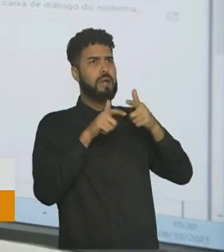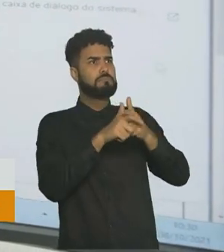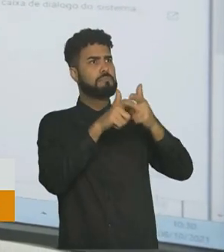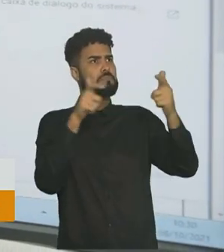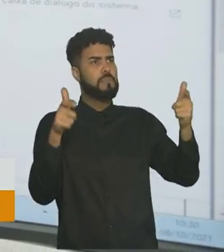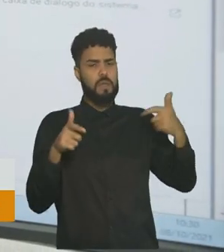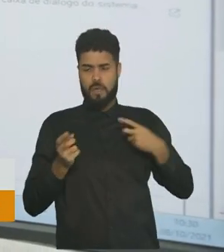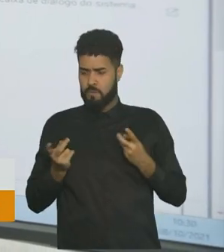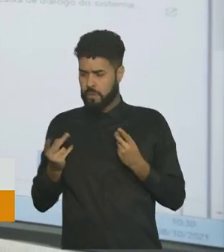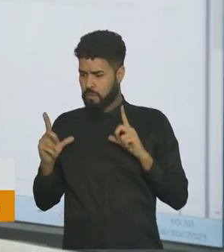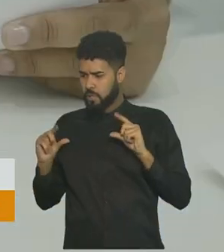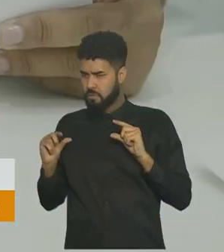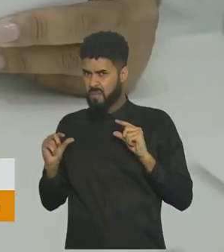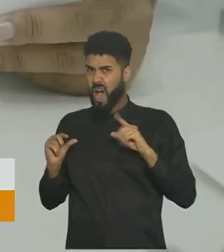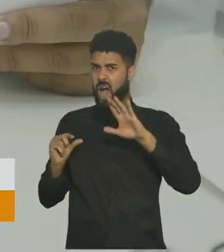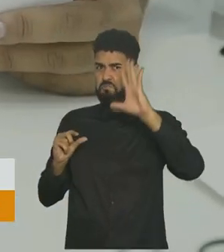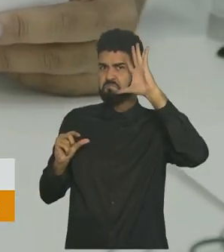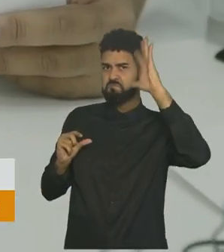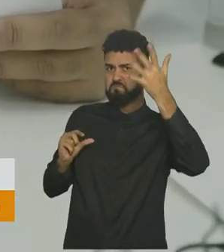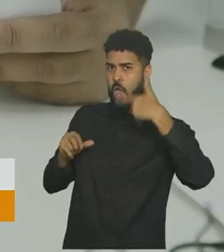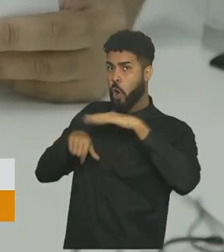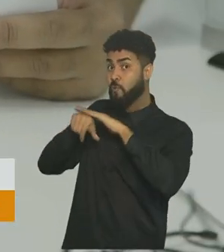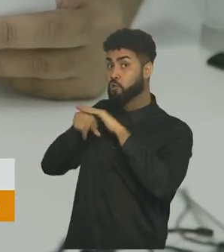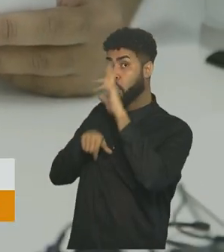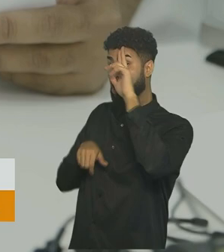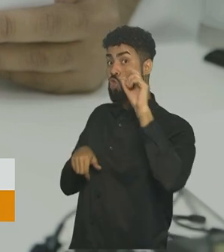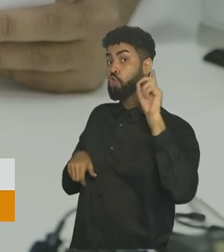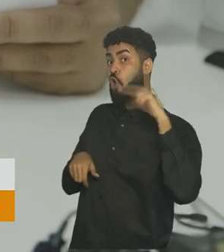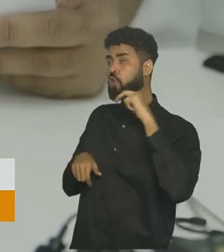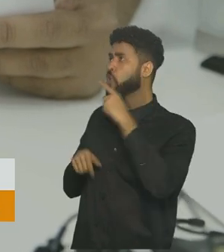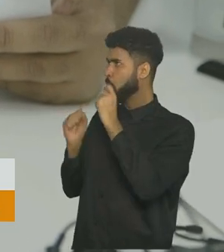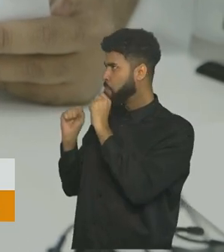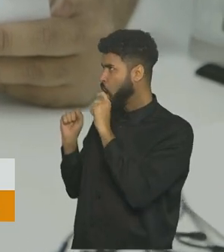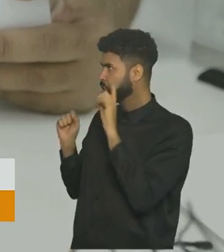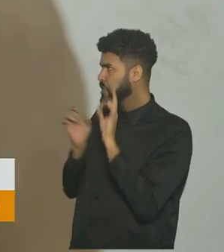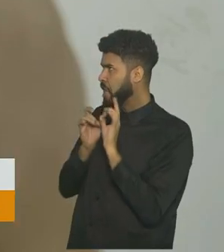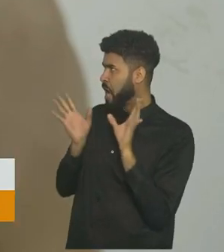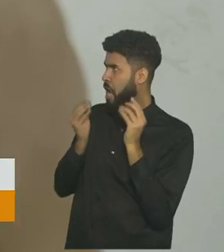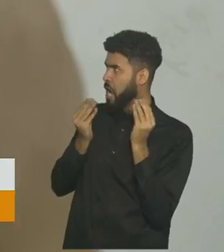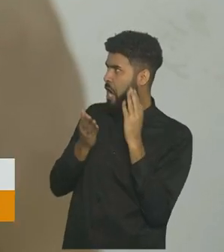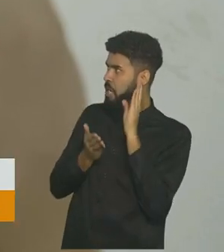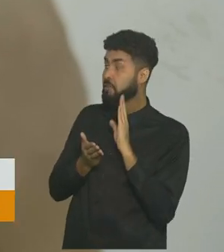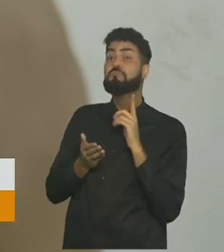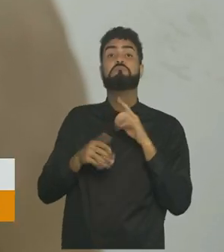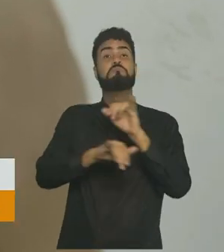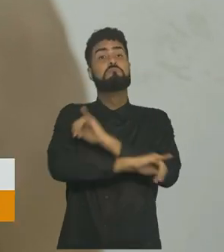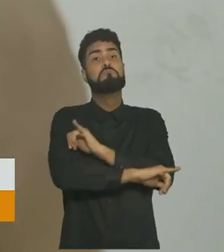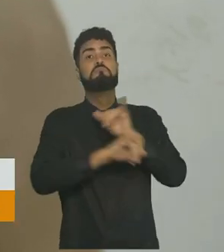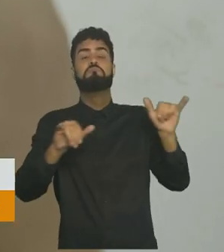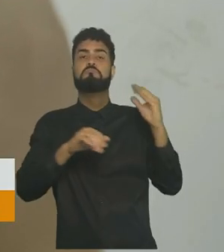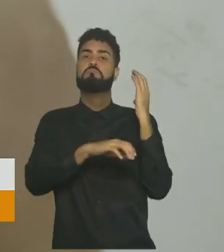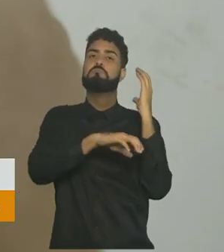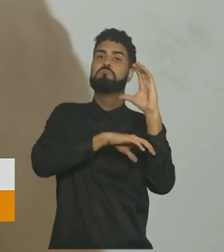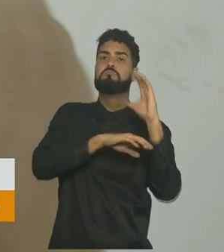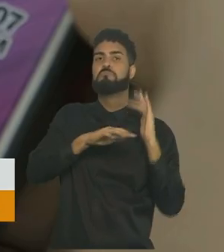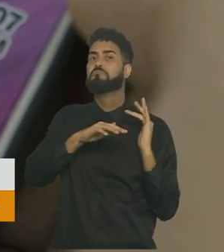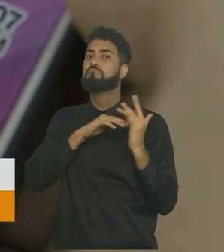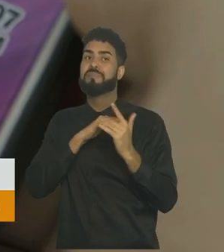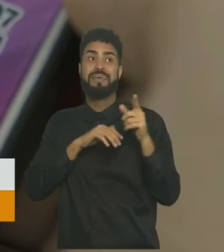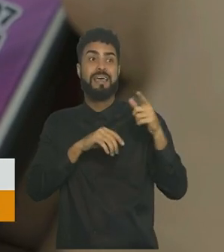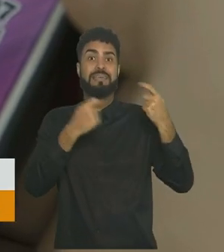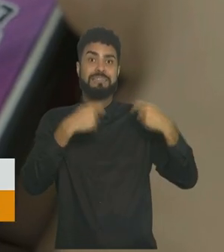conversou com o proprietário e decidiram oferecer a impressão do currículo de graça. Fizeram até um anúncio nas redes sociais.